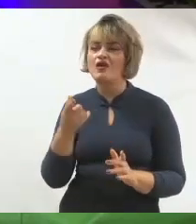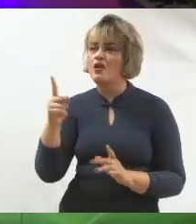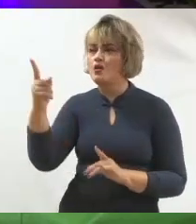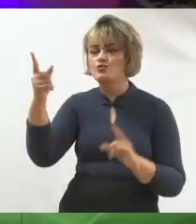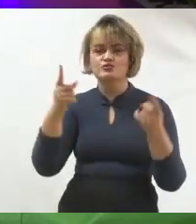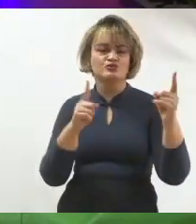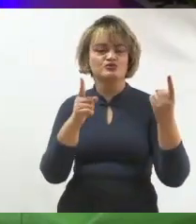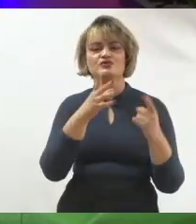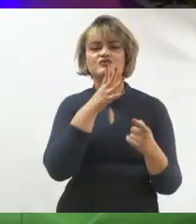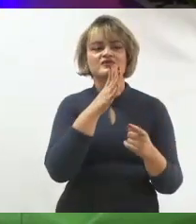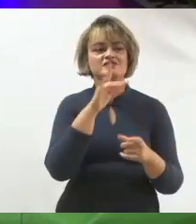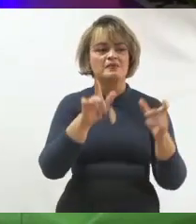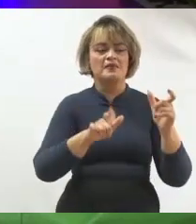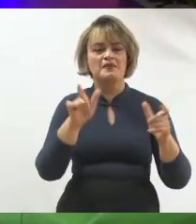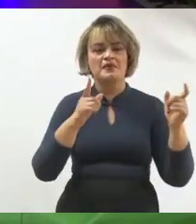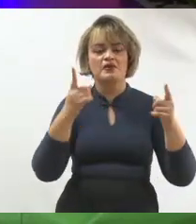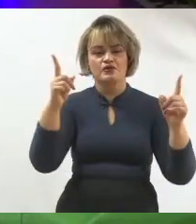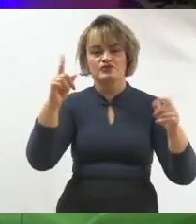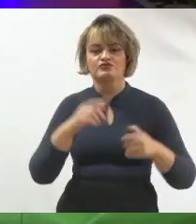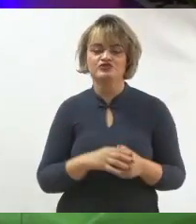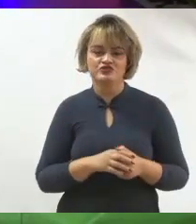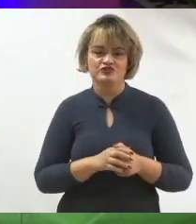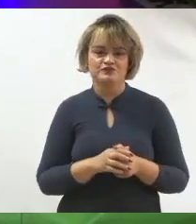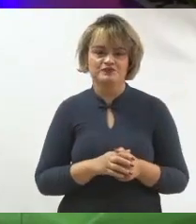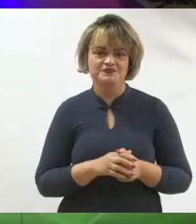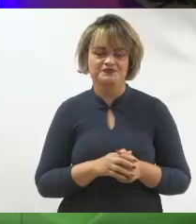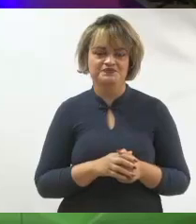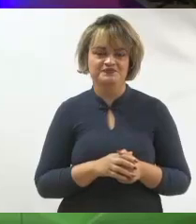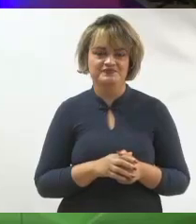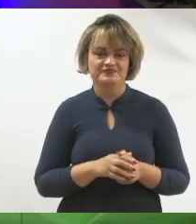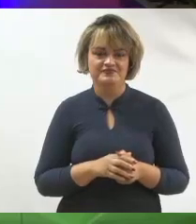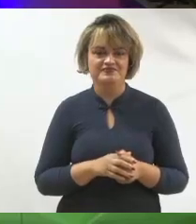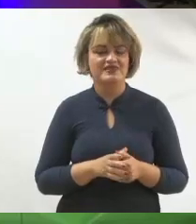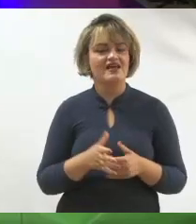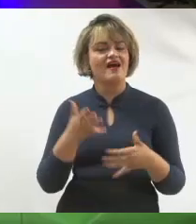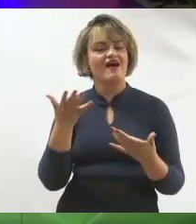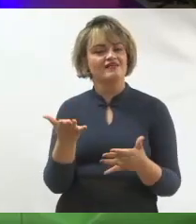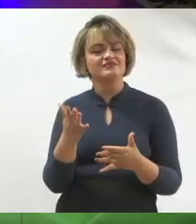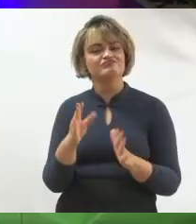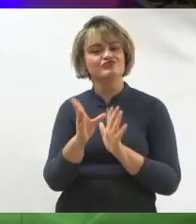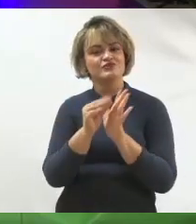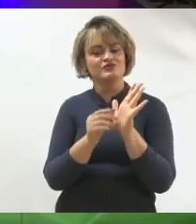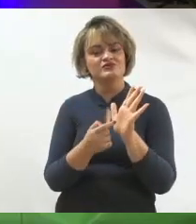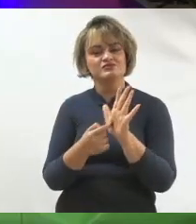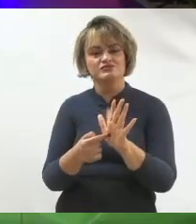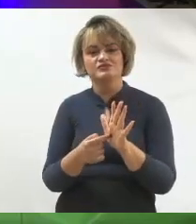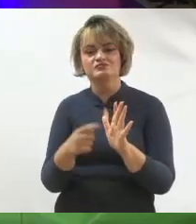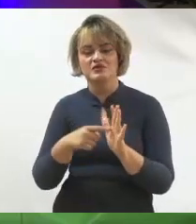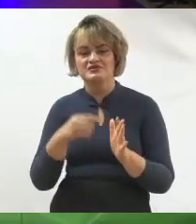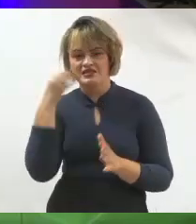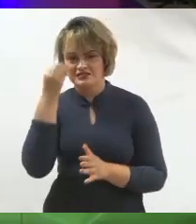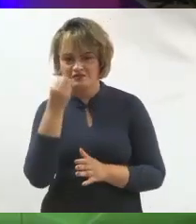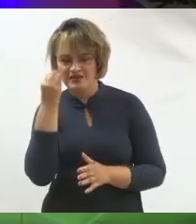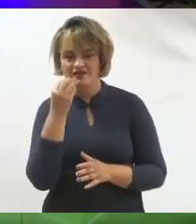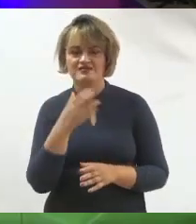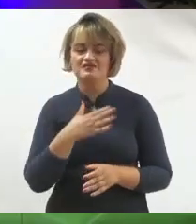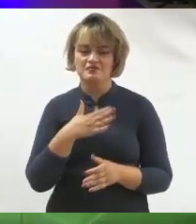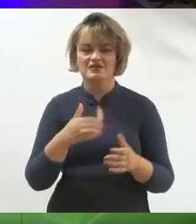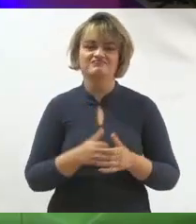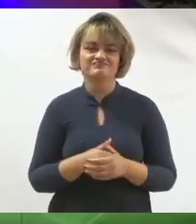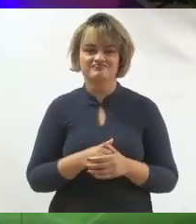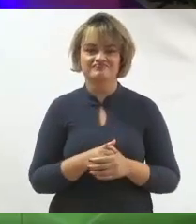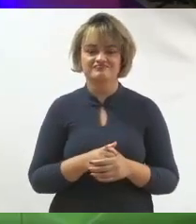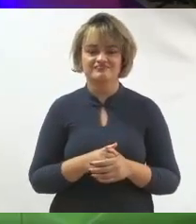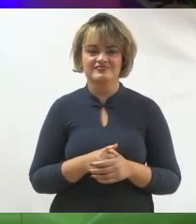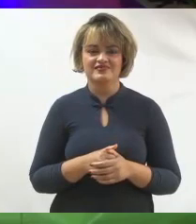tudo o que acontece aí em cada uma das realidades. E aí eu trouxe, então, um conteúdo que traz muito da minha experiência pessoal, como